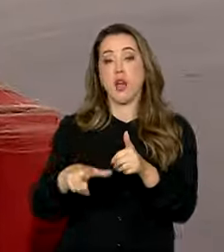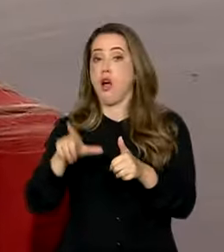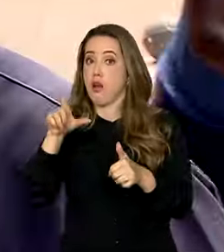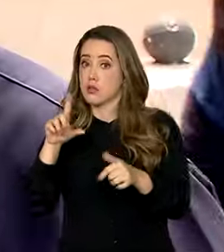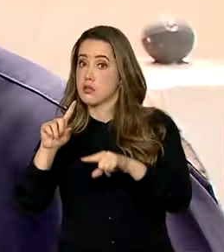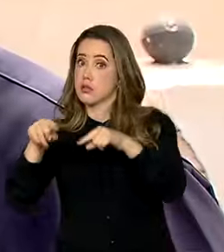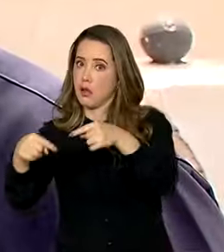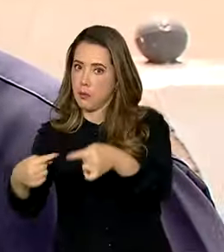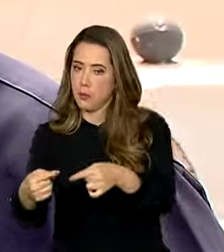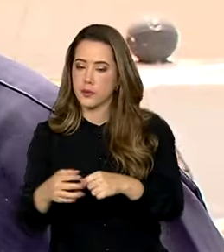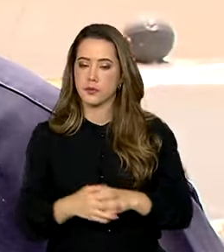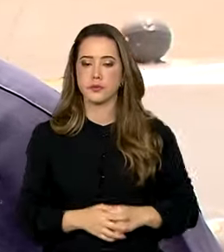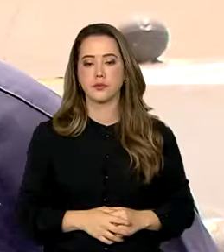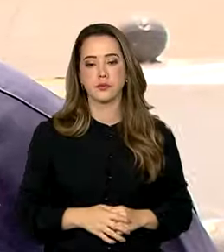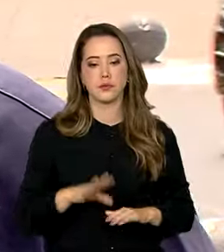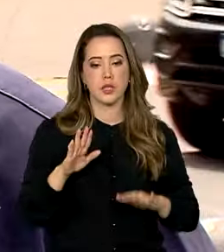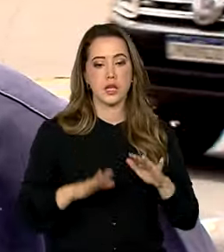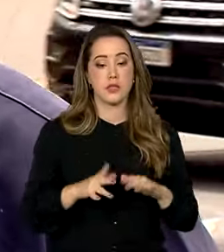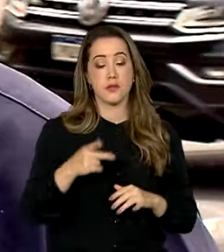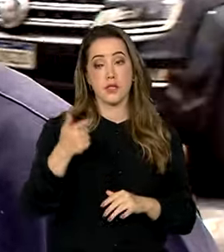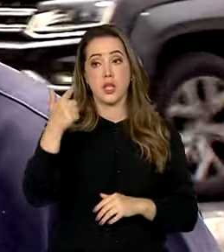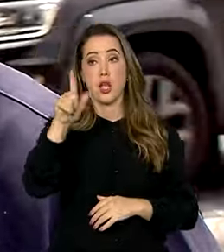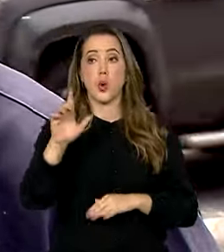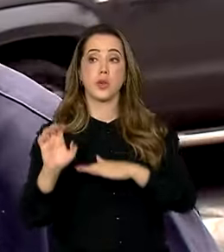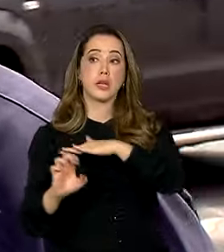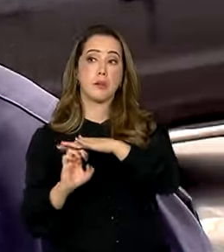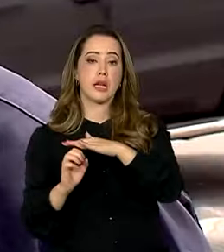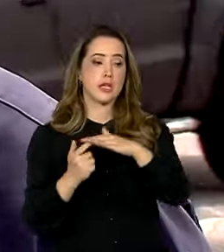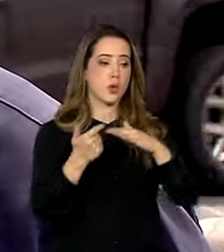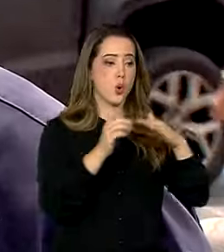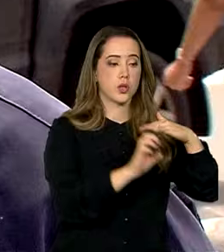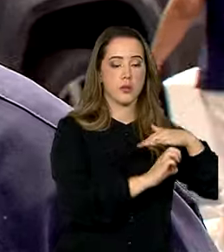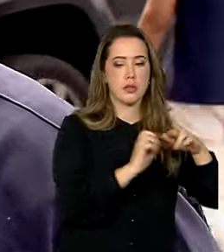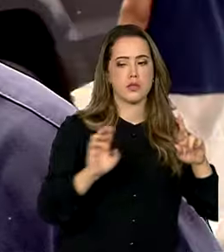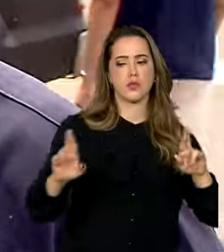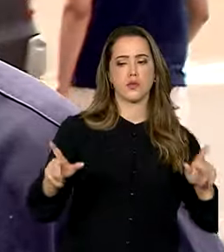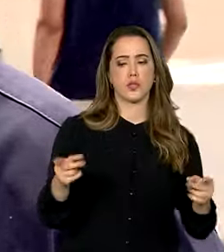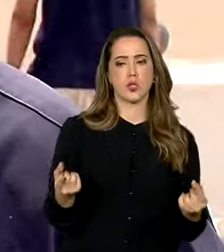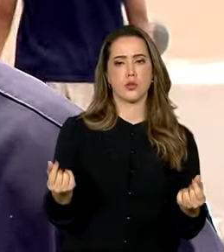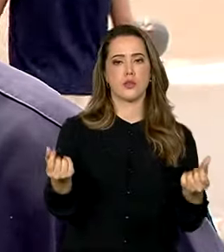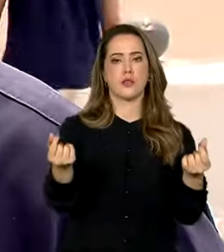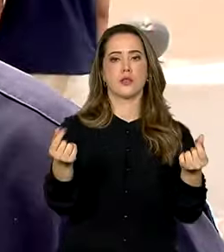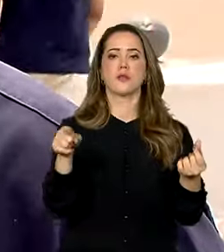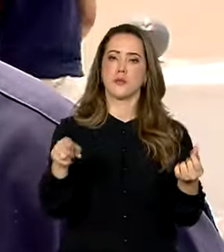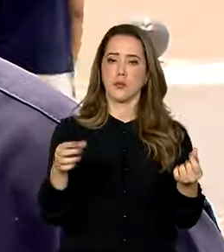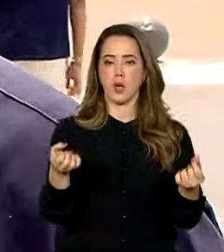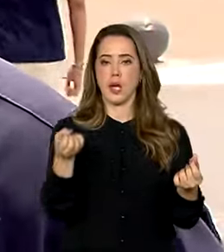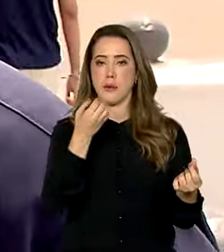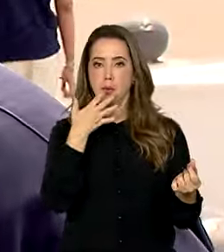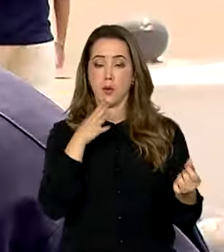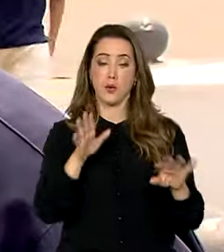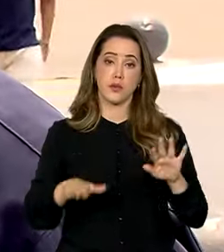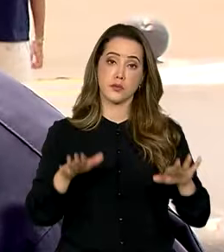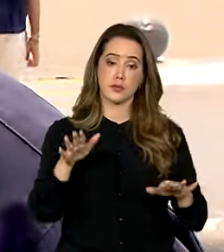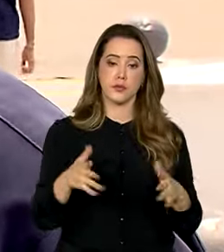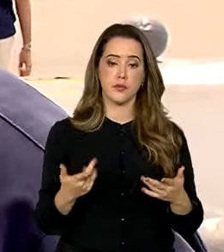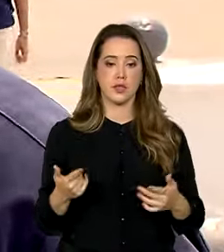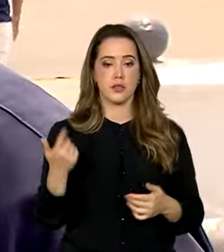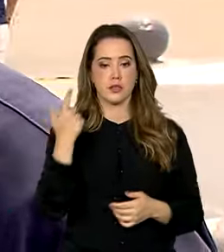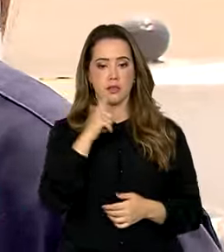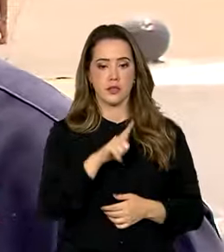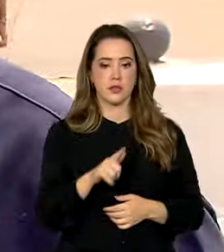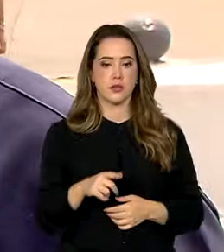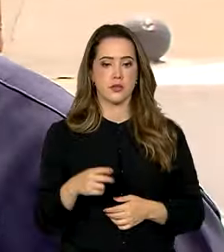acompanhar. Às vezes tem um concorrente ao lado do outro que está diferente o preço. Aí vale a pena, né? Aí tu ganha